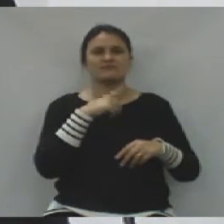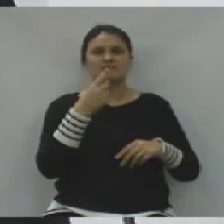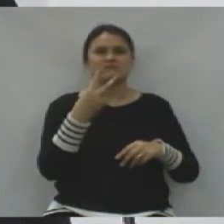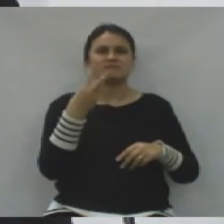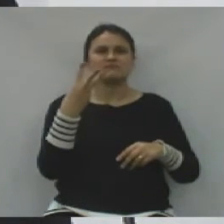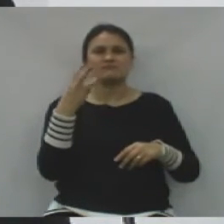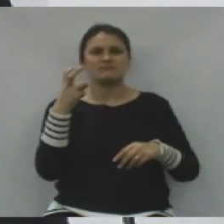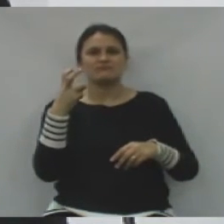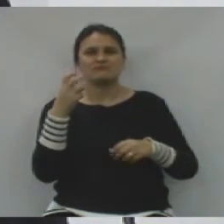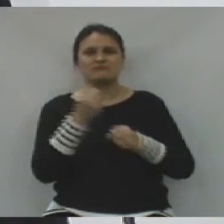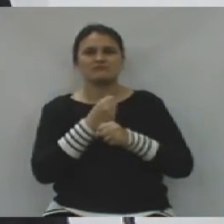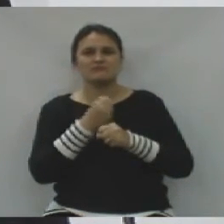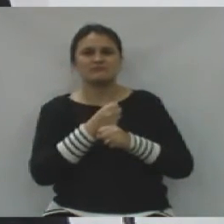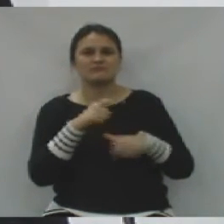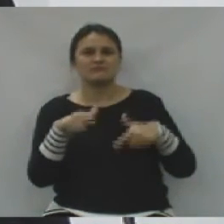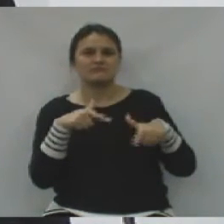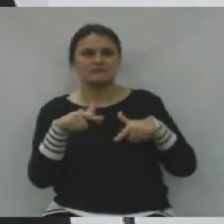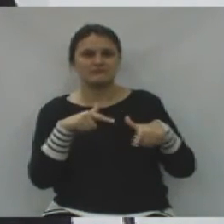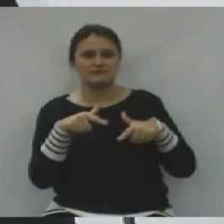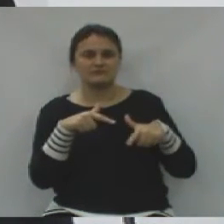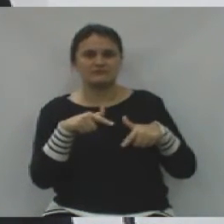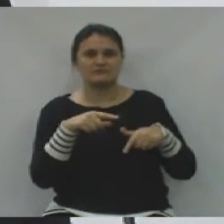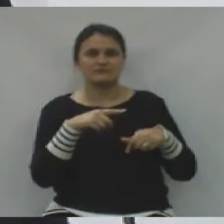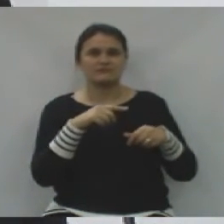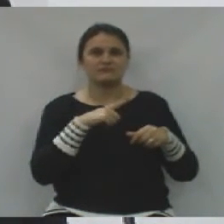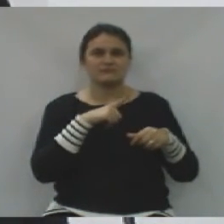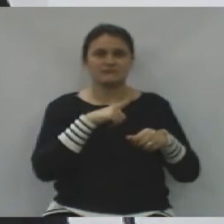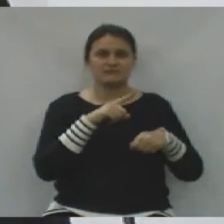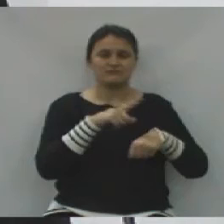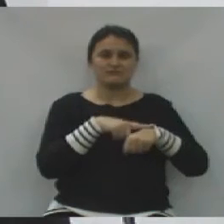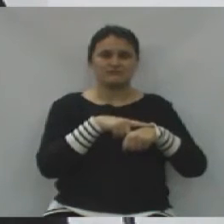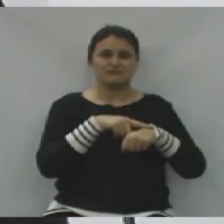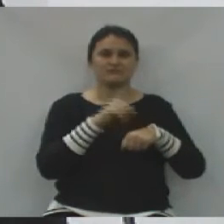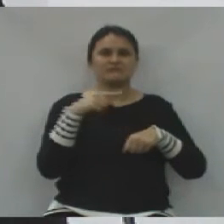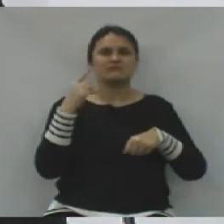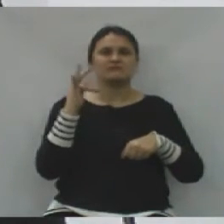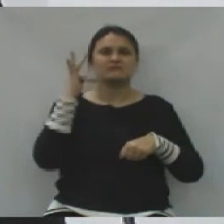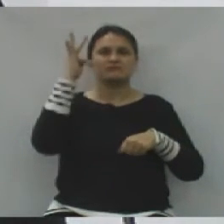por aqui, cumprindo o seu trabalho, sendo nomeado por um prazo, e indo à frente.